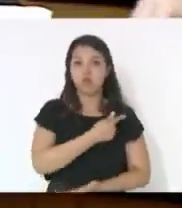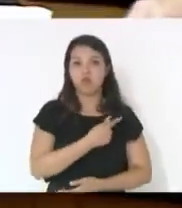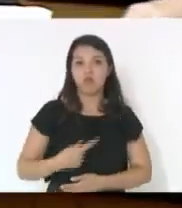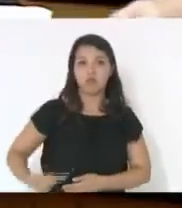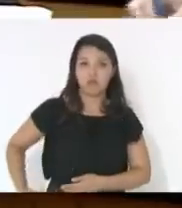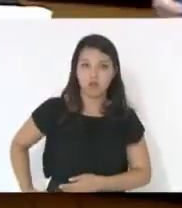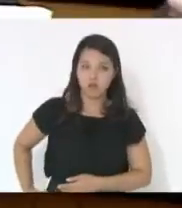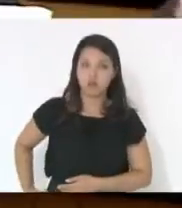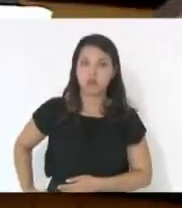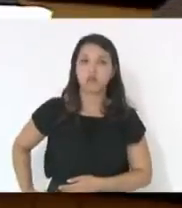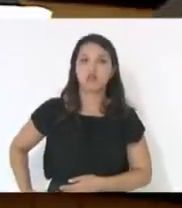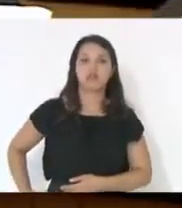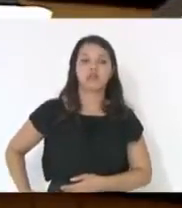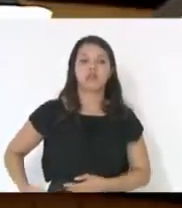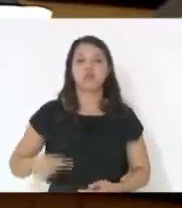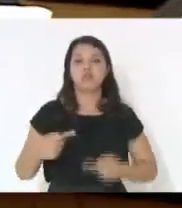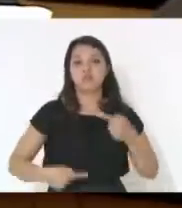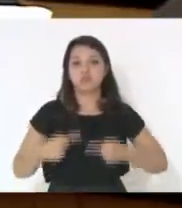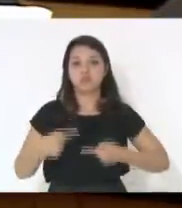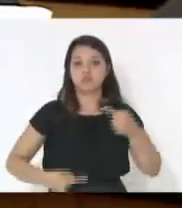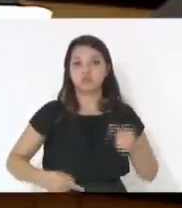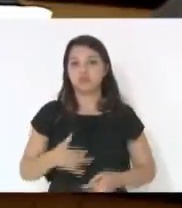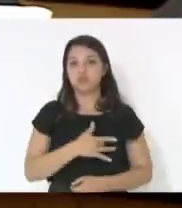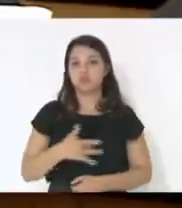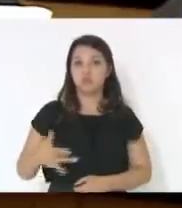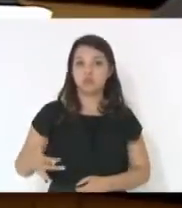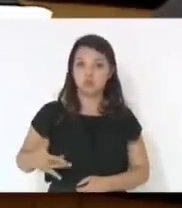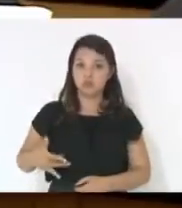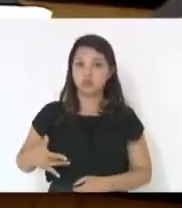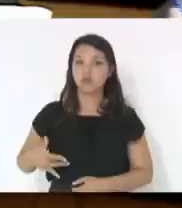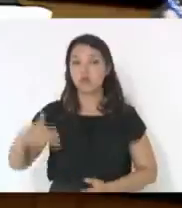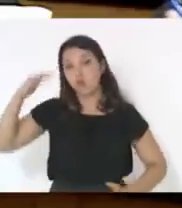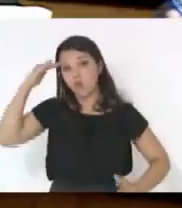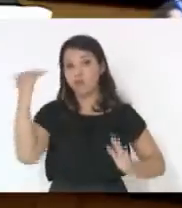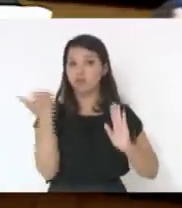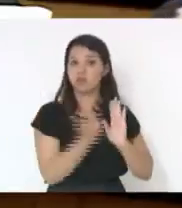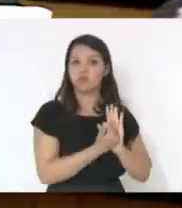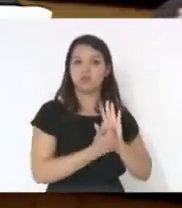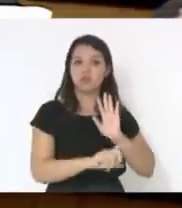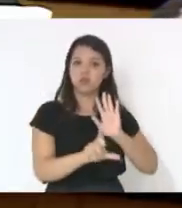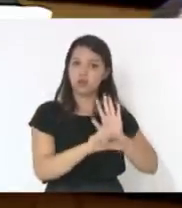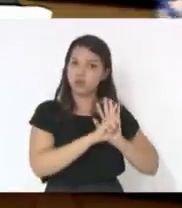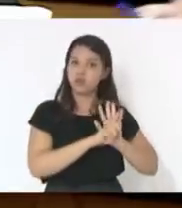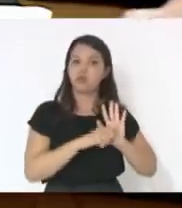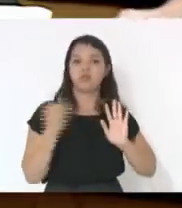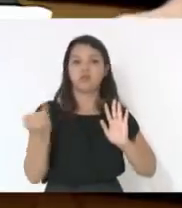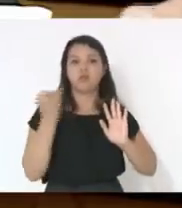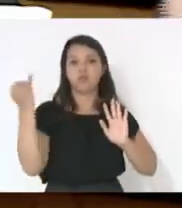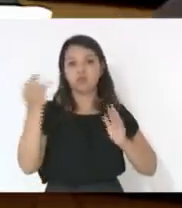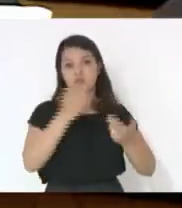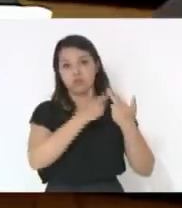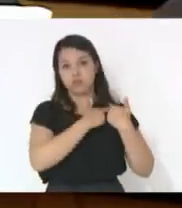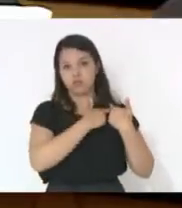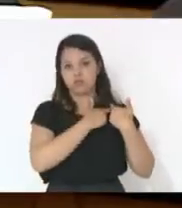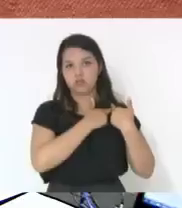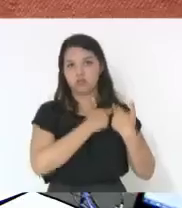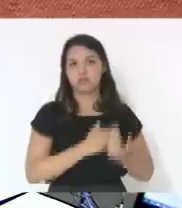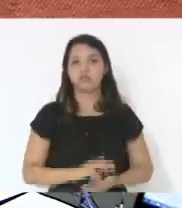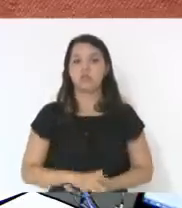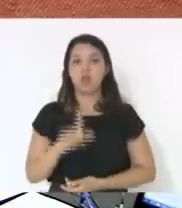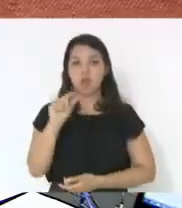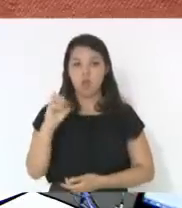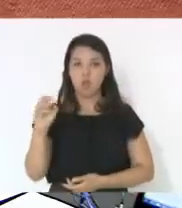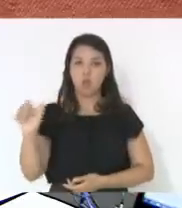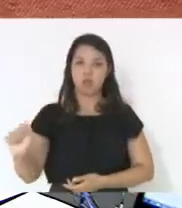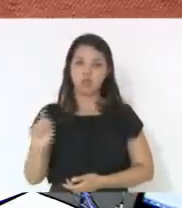executores da política de saúde que vão estar disciplinados a cumprir uma lei sob pena de responsabilidade que não é o caso da LOA que não